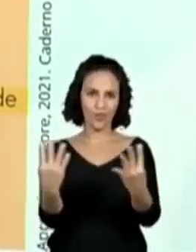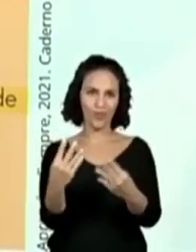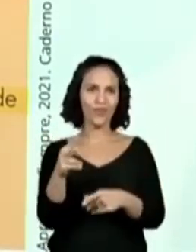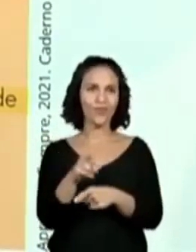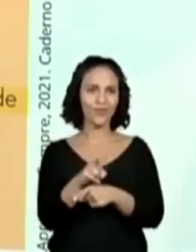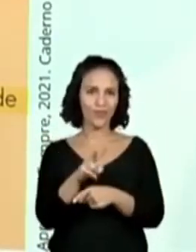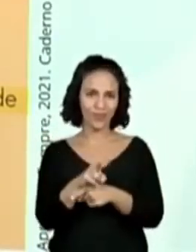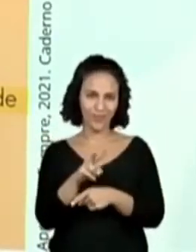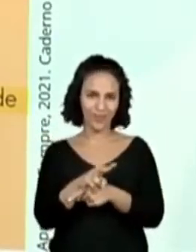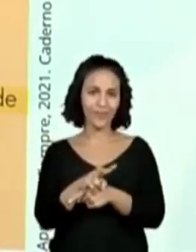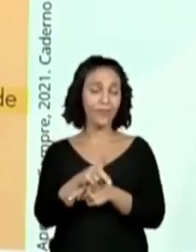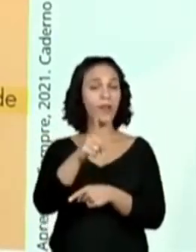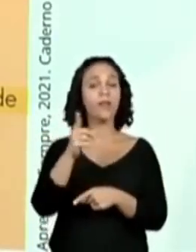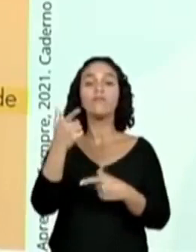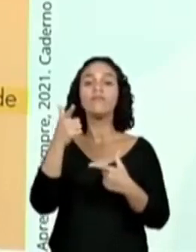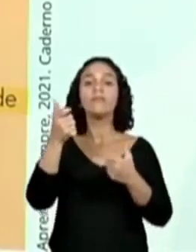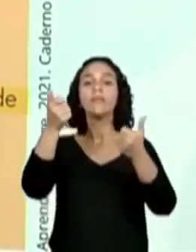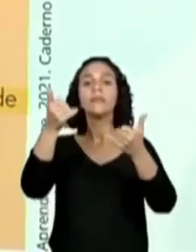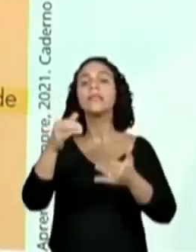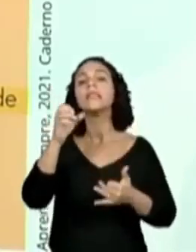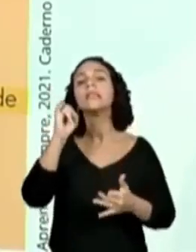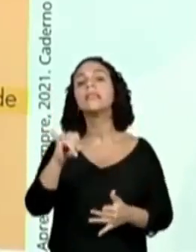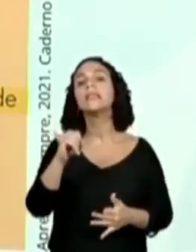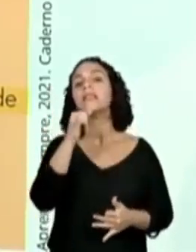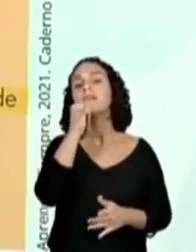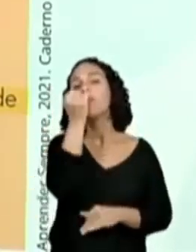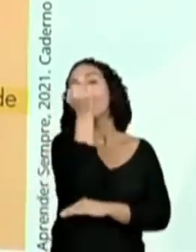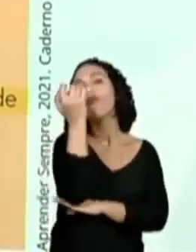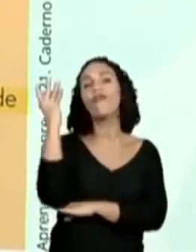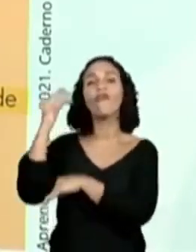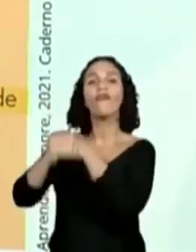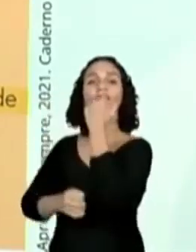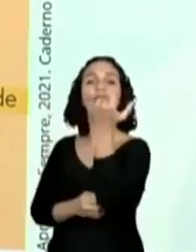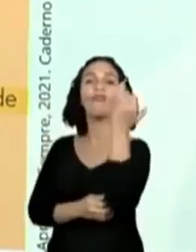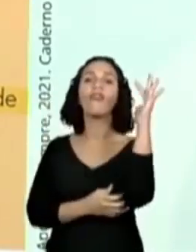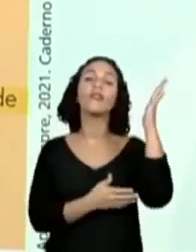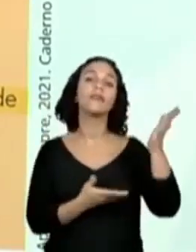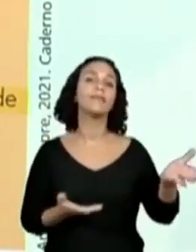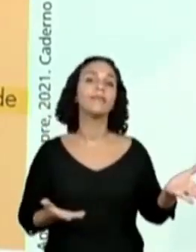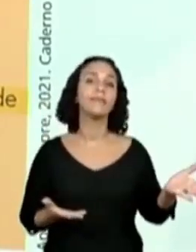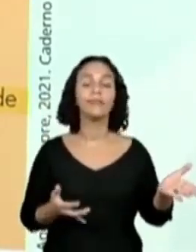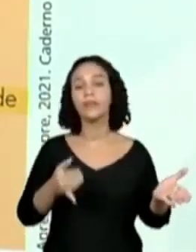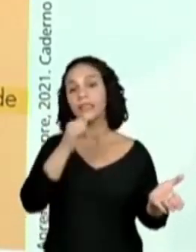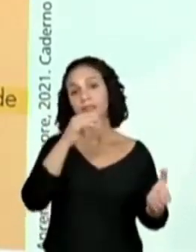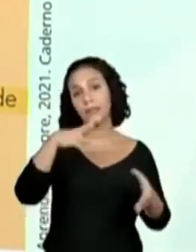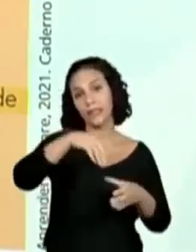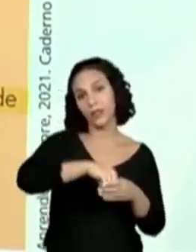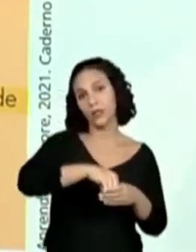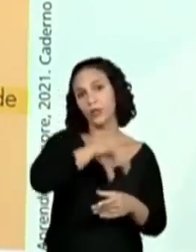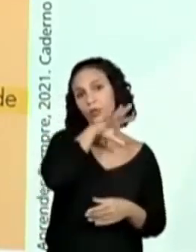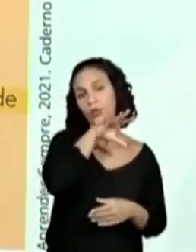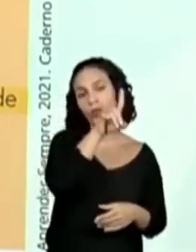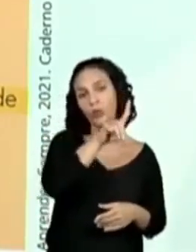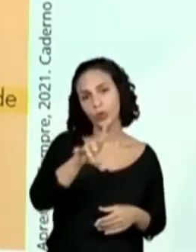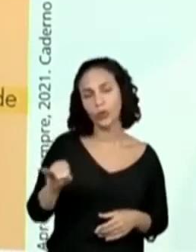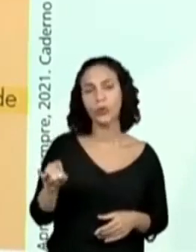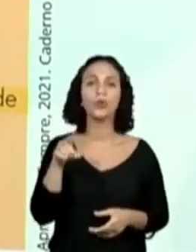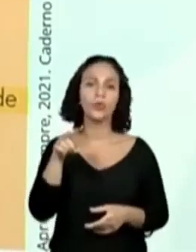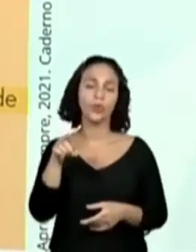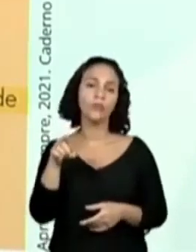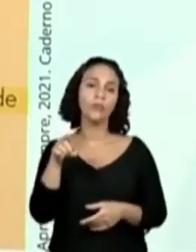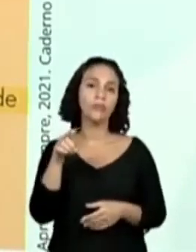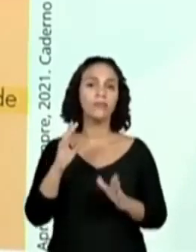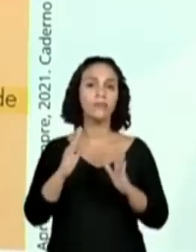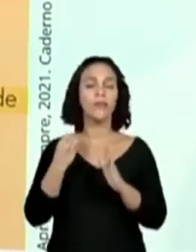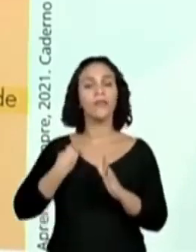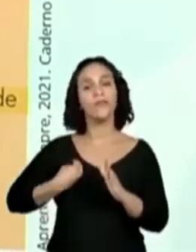ficha aqui, com relação a ela na floresta, né? A gente sabe que, por exemplo, a do zoológico tem a probabilidade